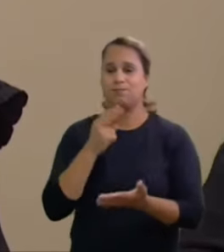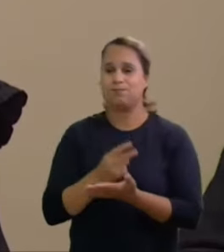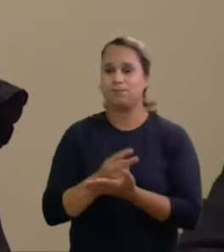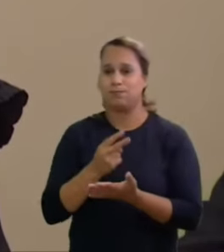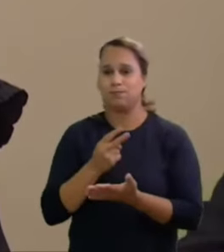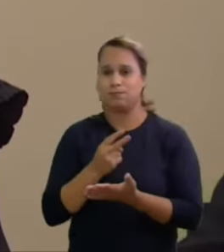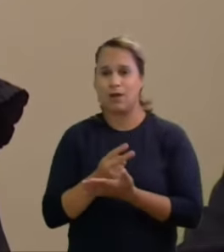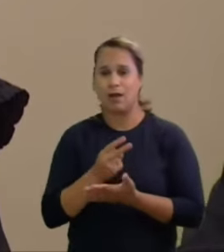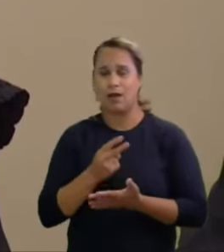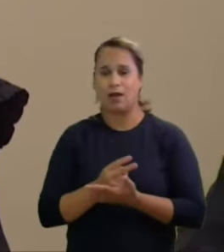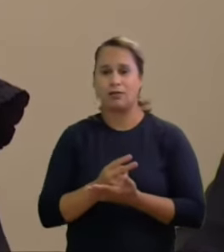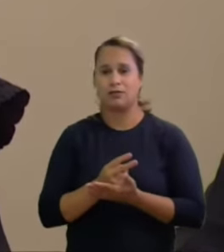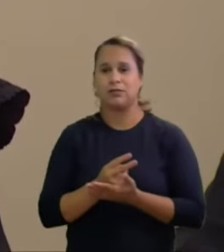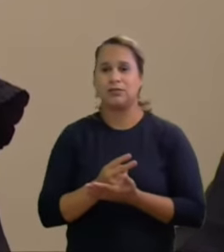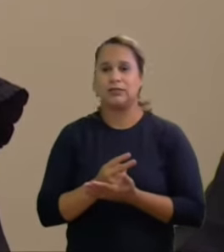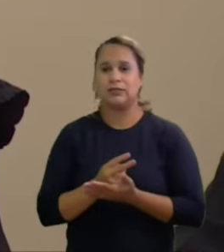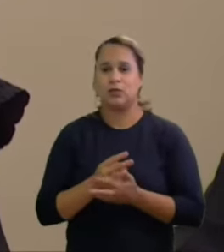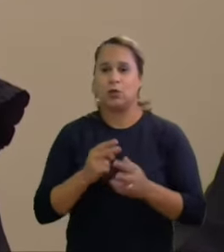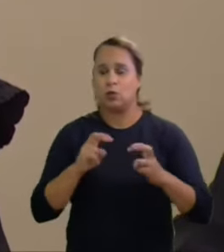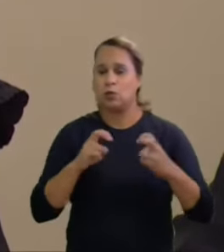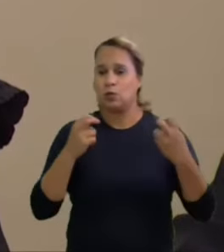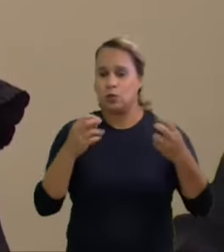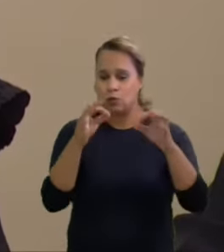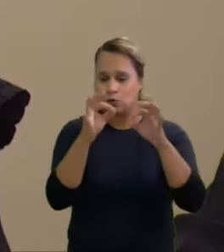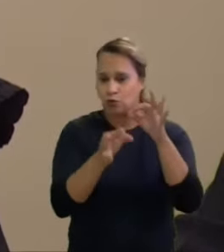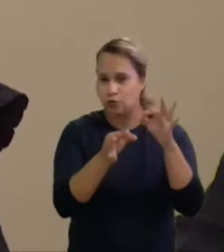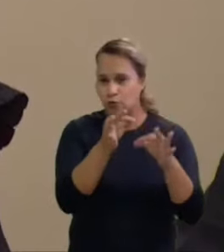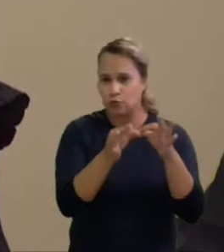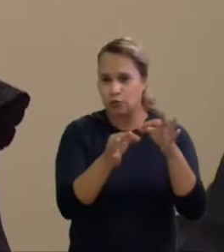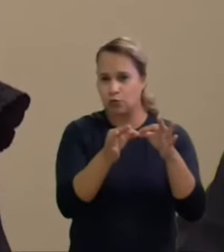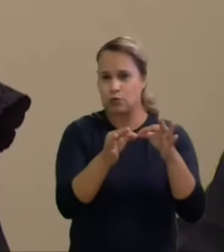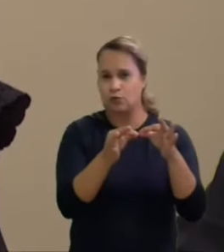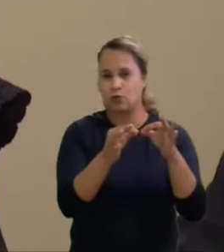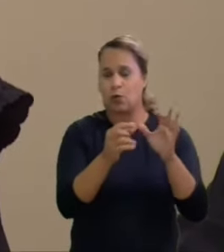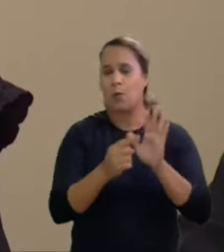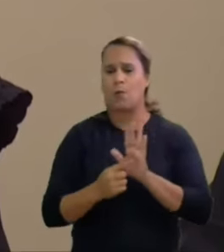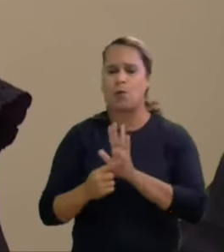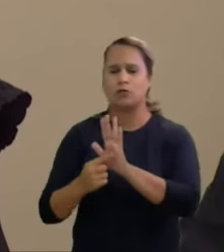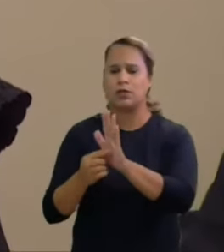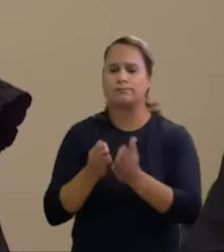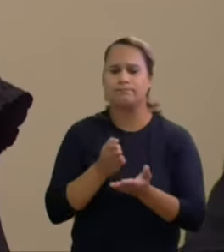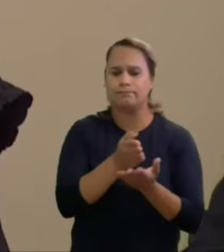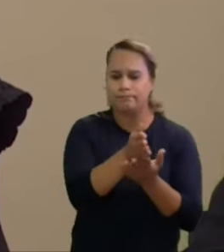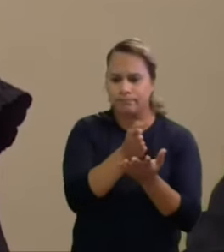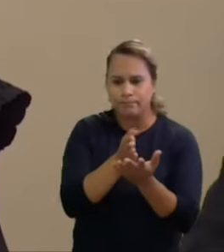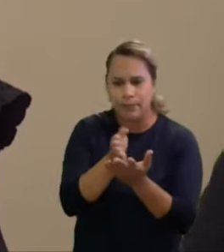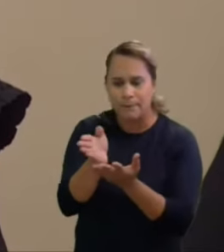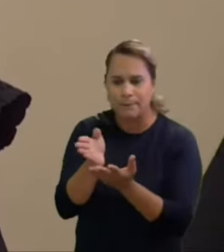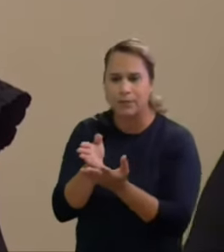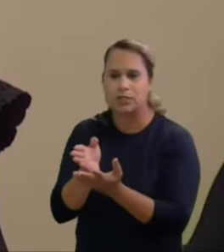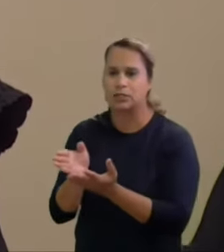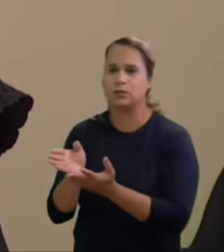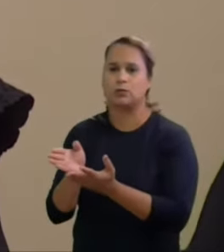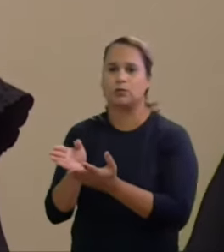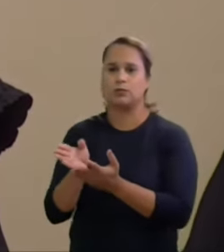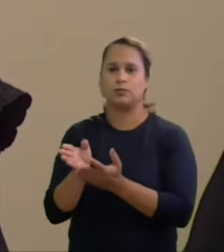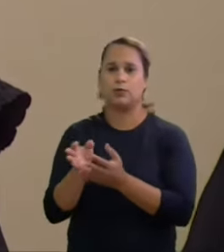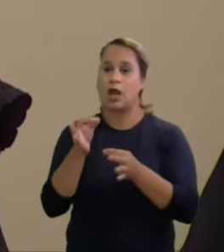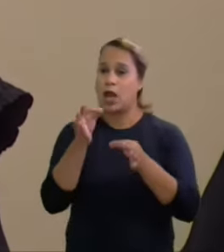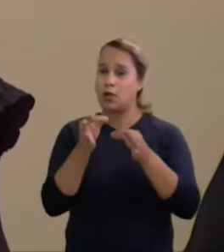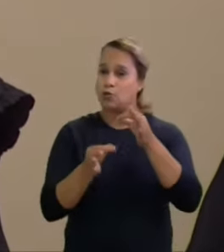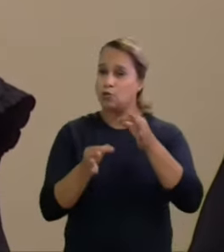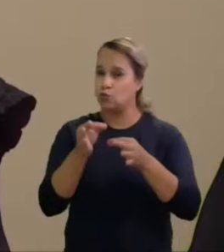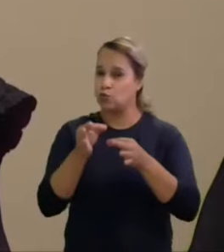indicar caminhos aos contendores em disputa o processo tem por único desiderato a resolução justa do conflito